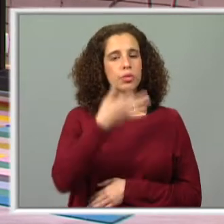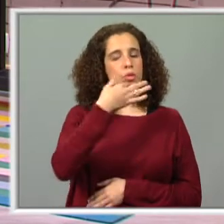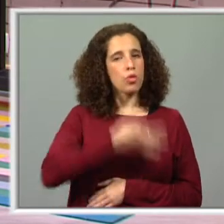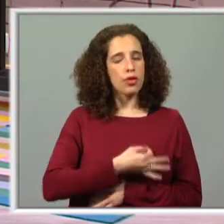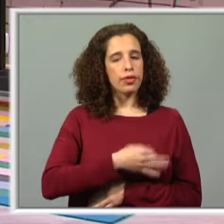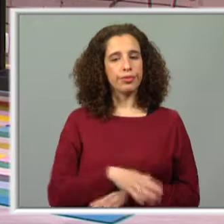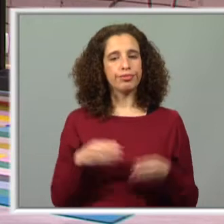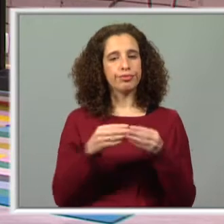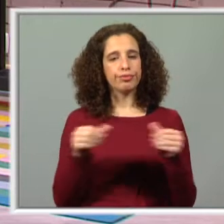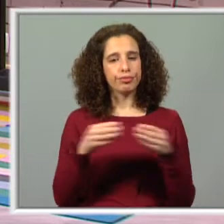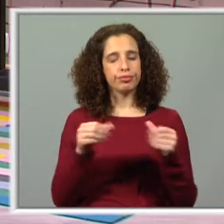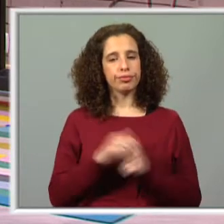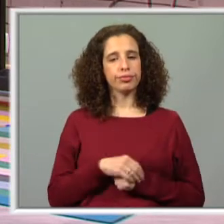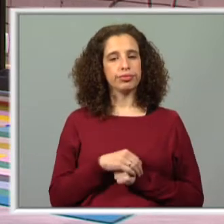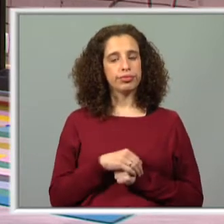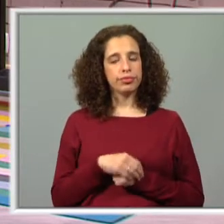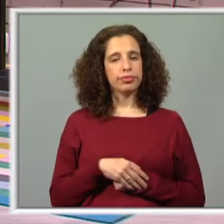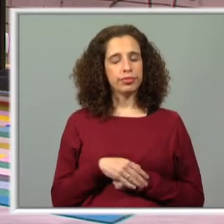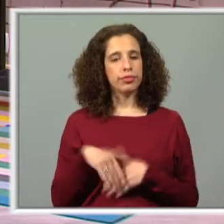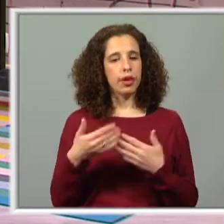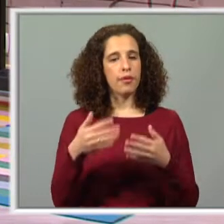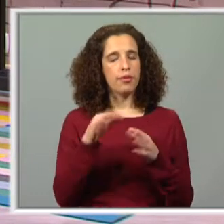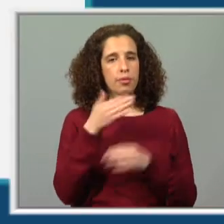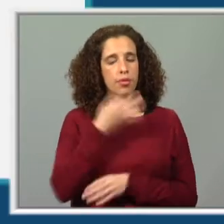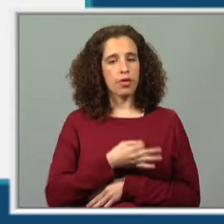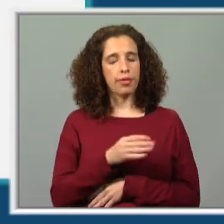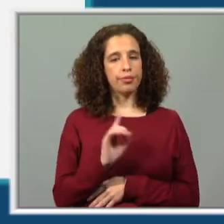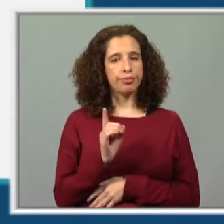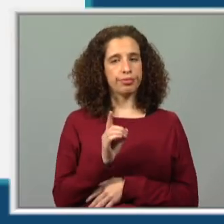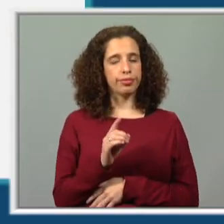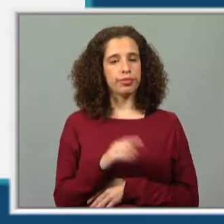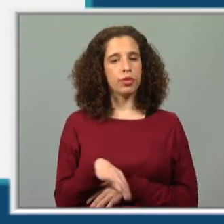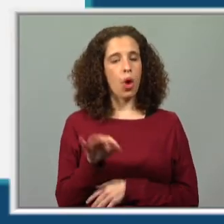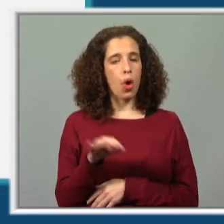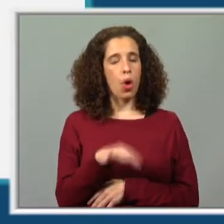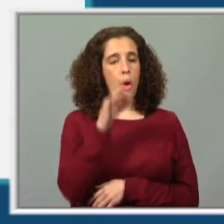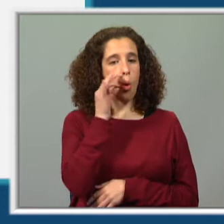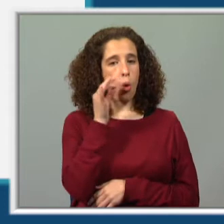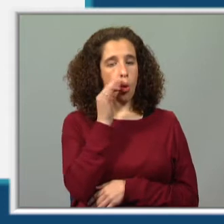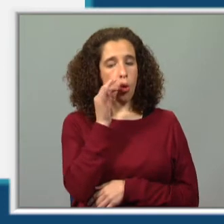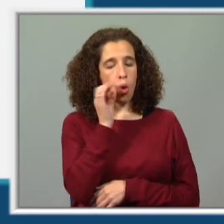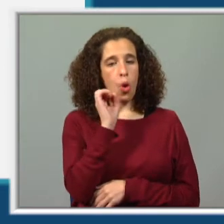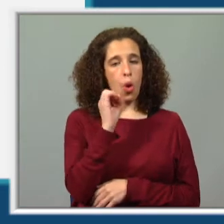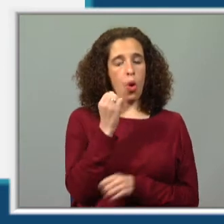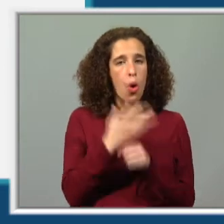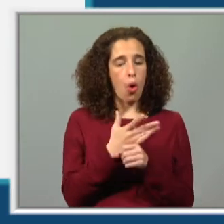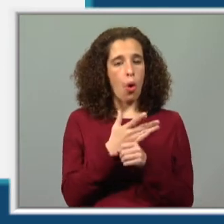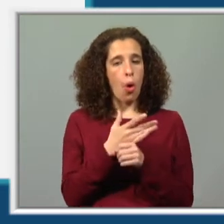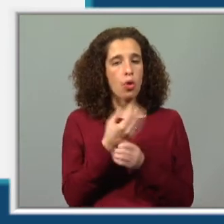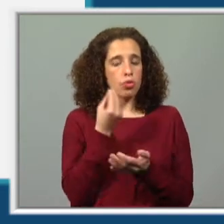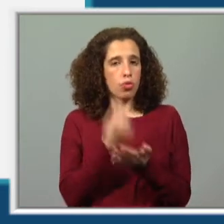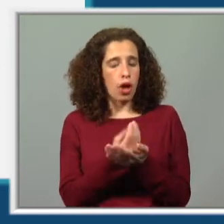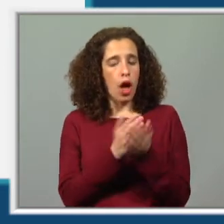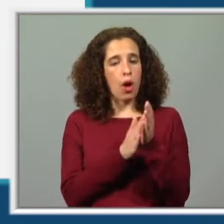comigo o vosso material. Vamos então confirmar que vocês têm o lápis ou outro instrumento